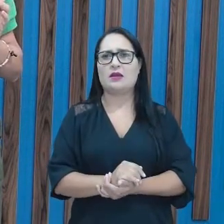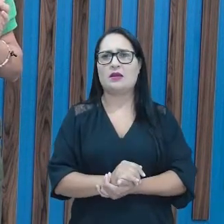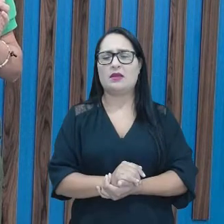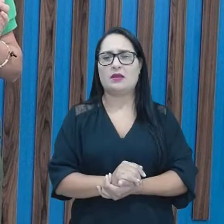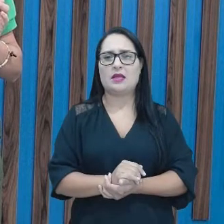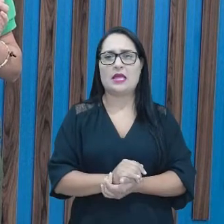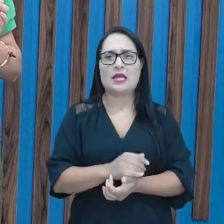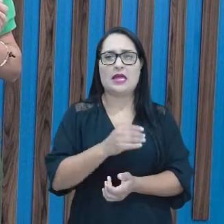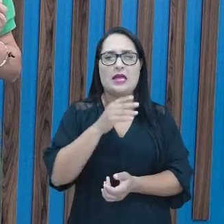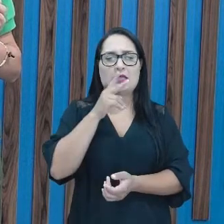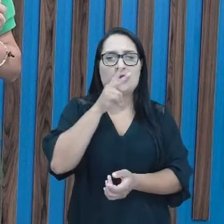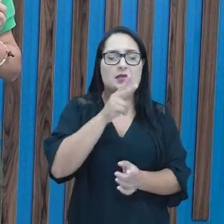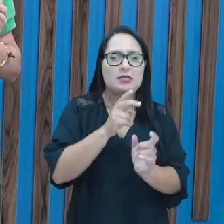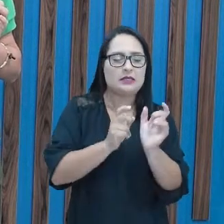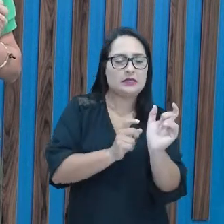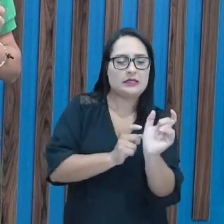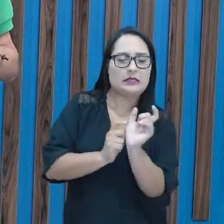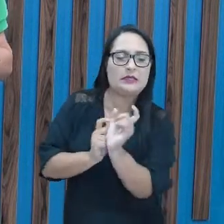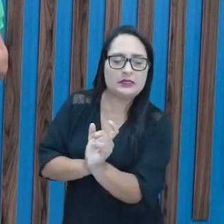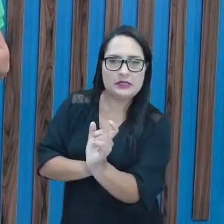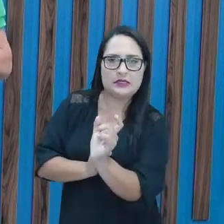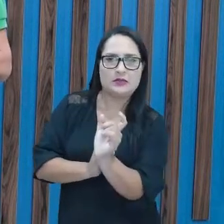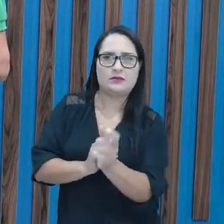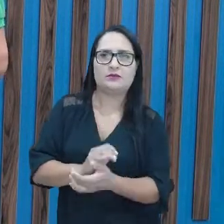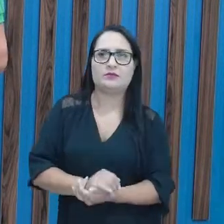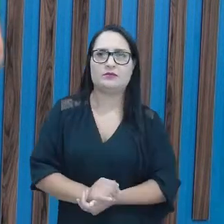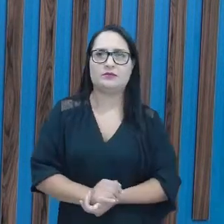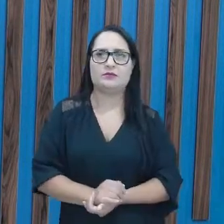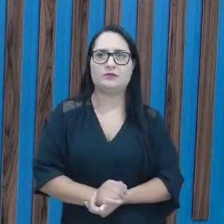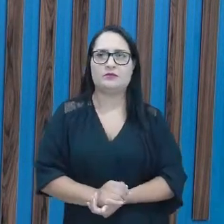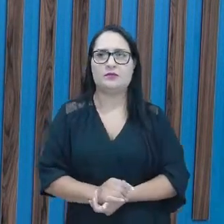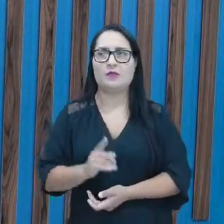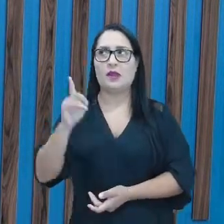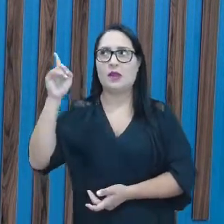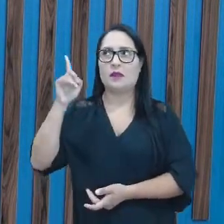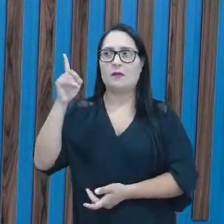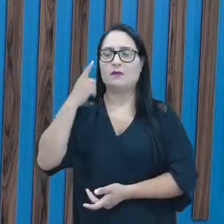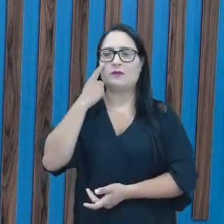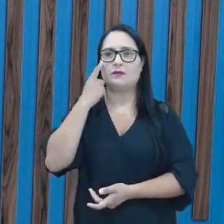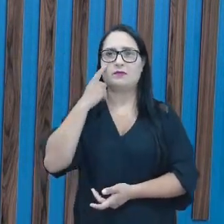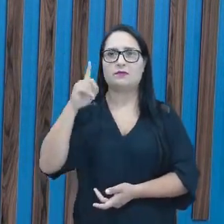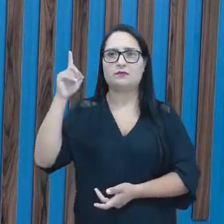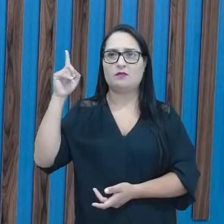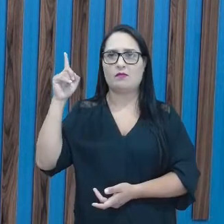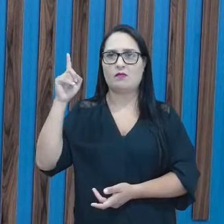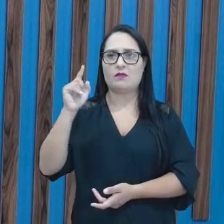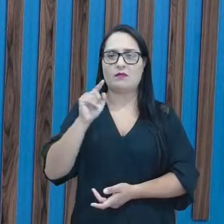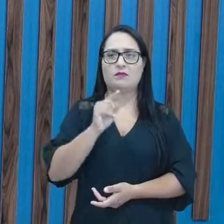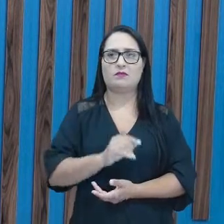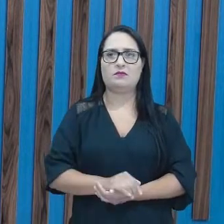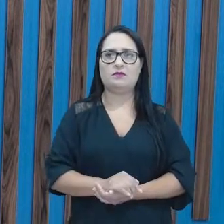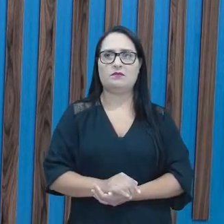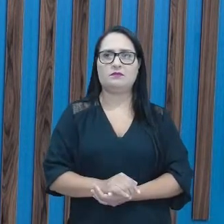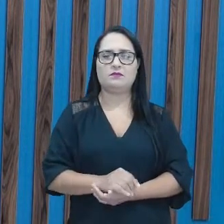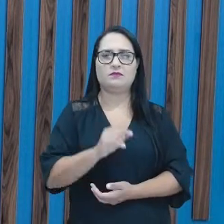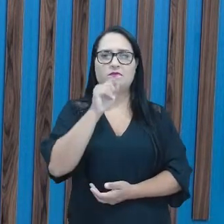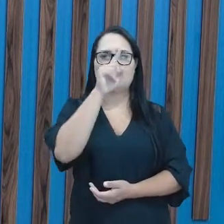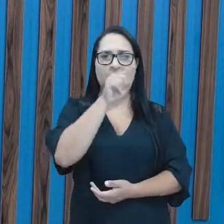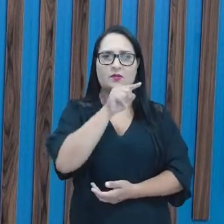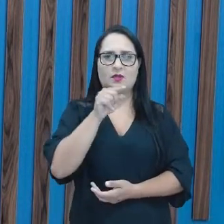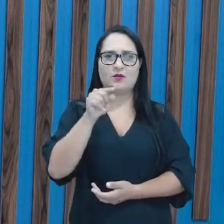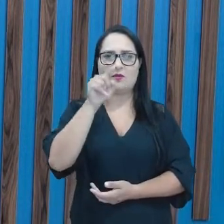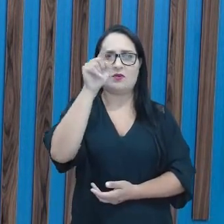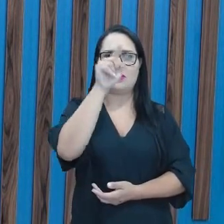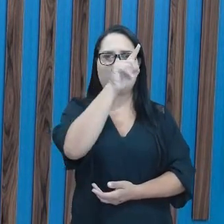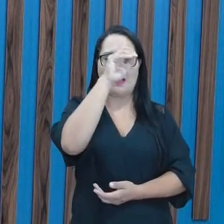consonantal, tá bom? Esse quadrinho aqui, olha, esse quadrinho aqui está no lugar errado.